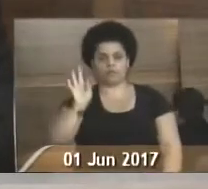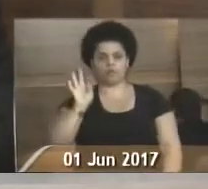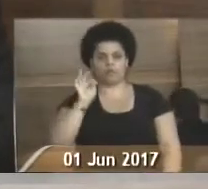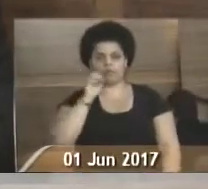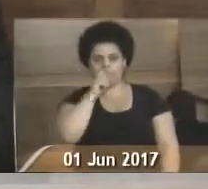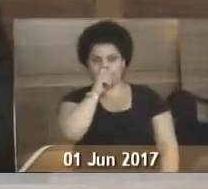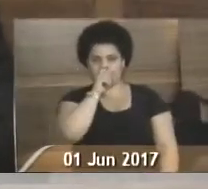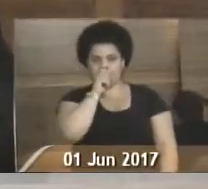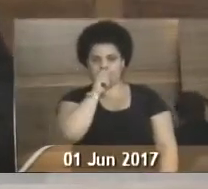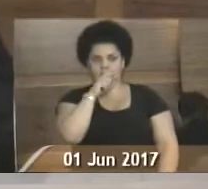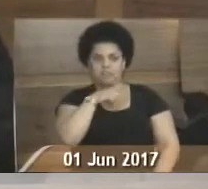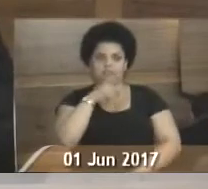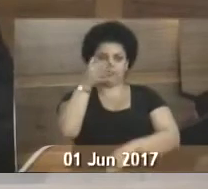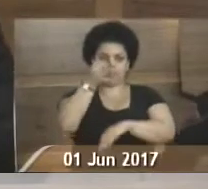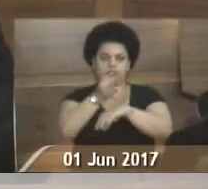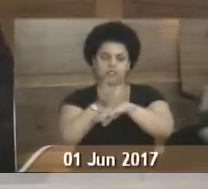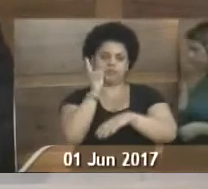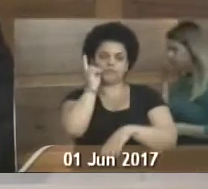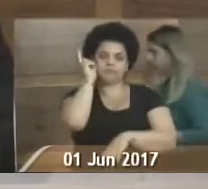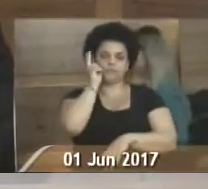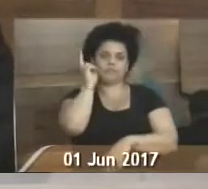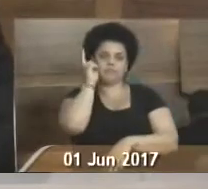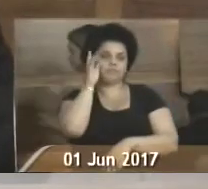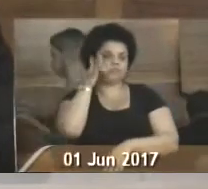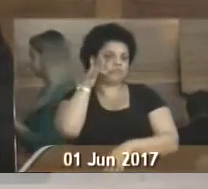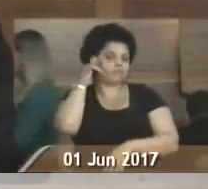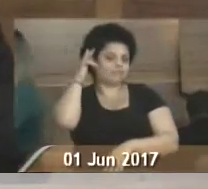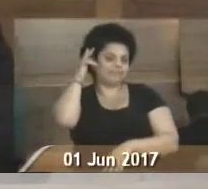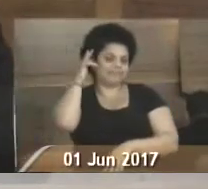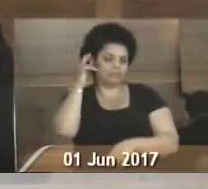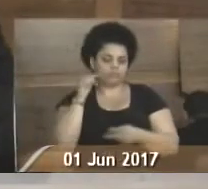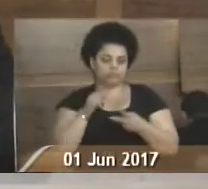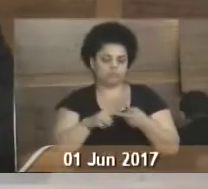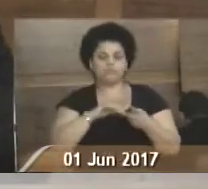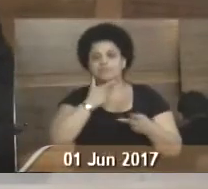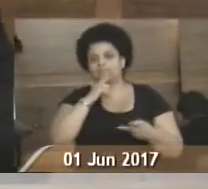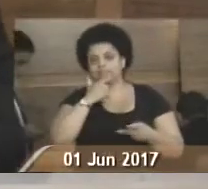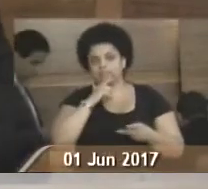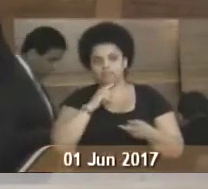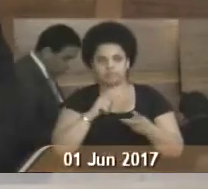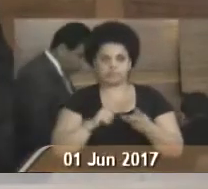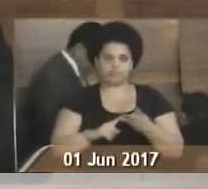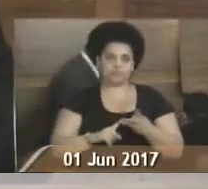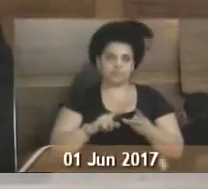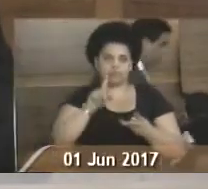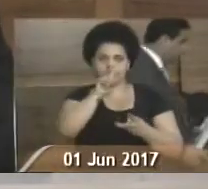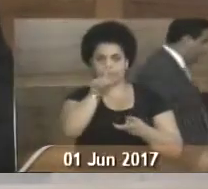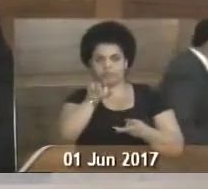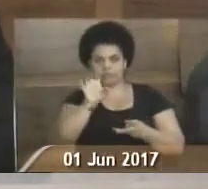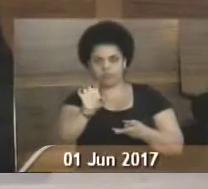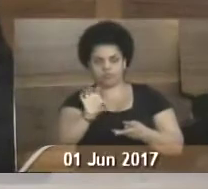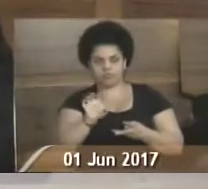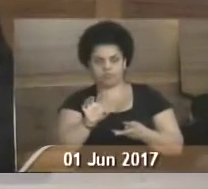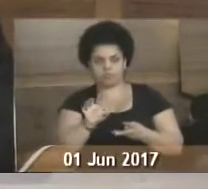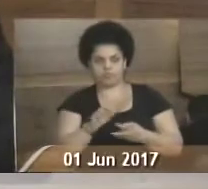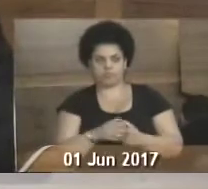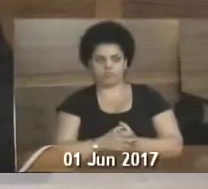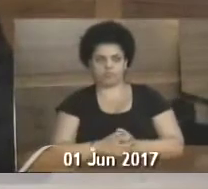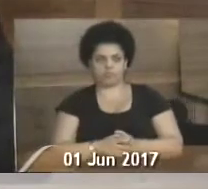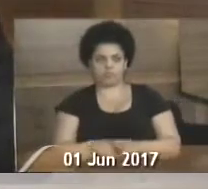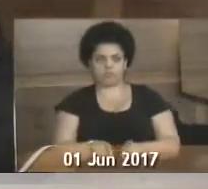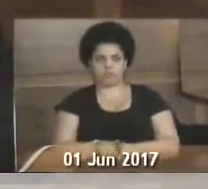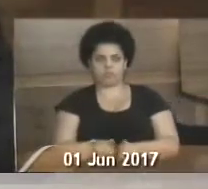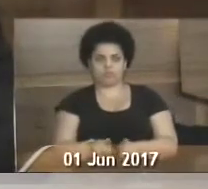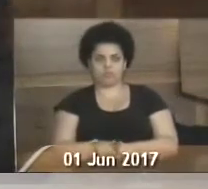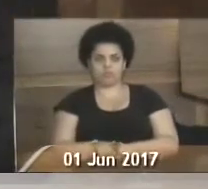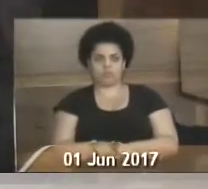sargento Timóteo. Estiveram ausentes os vereadores, Flávio Araújo dos Santos, Jedade Oliveira Souza, José Augusto de Araújo Vieira, e